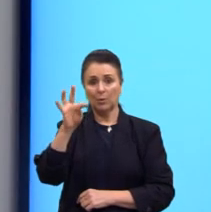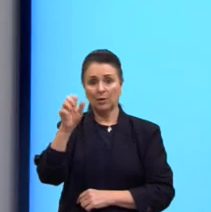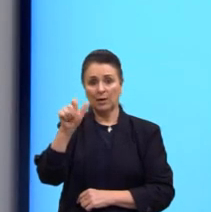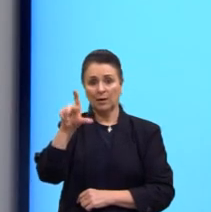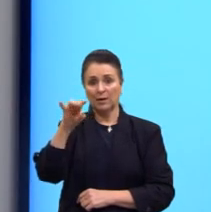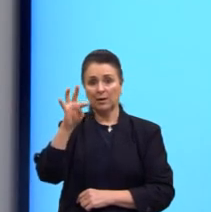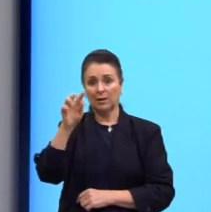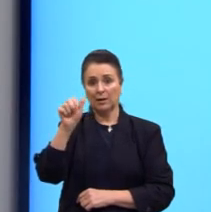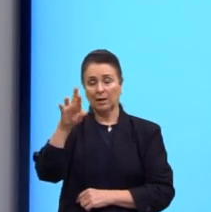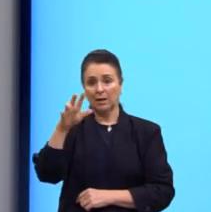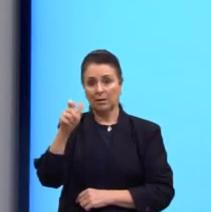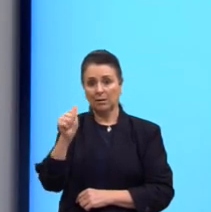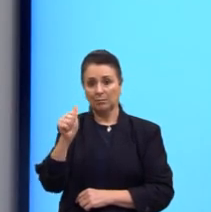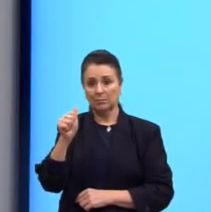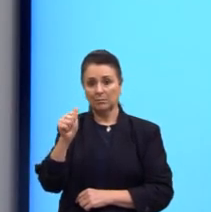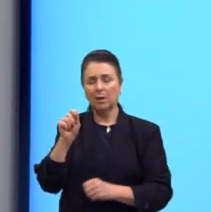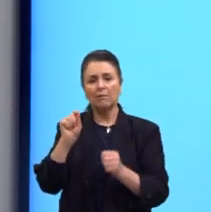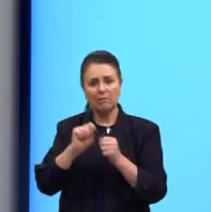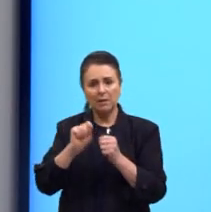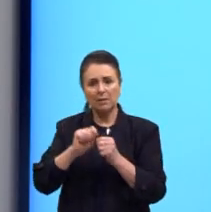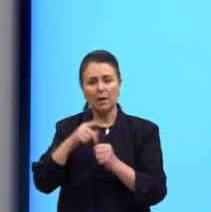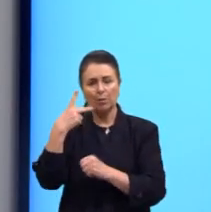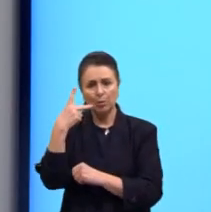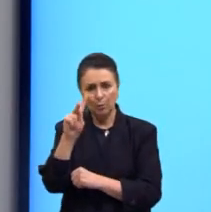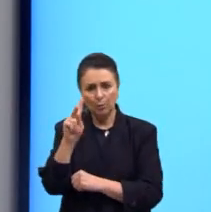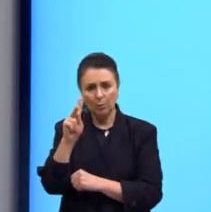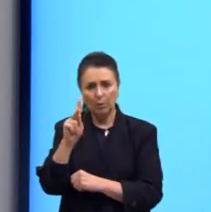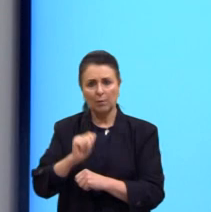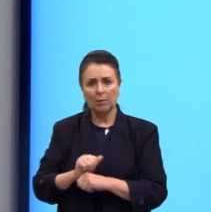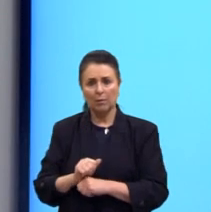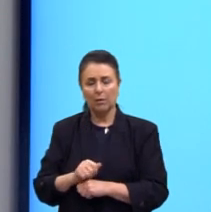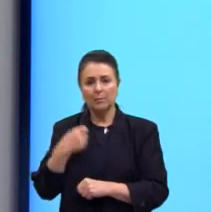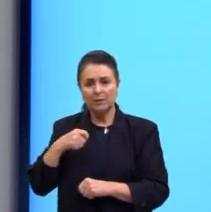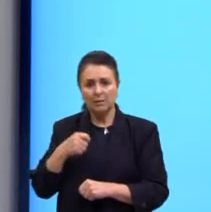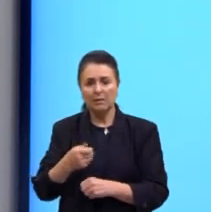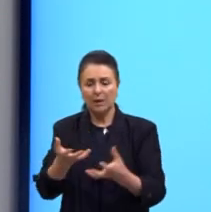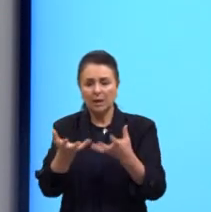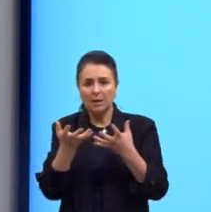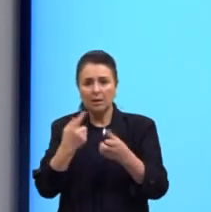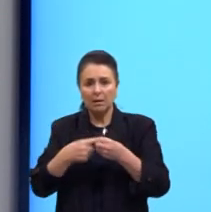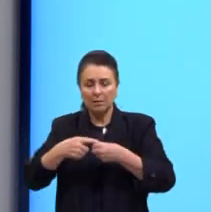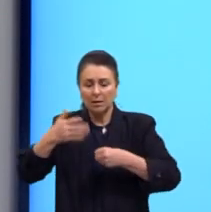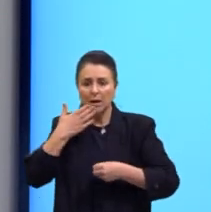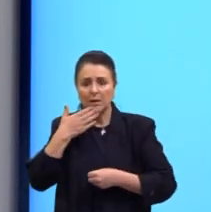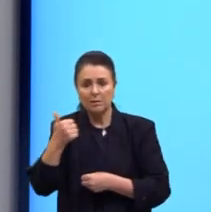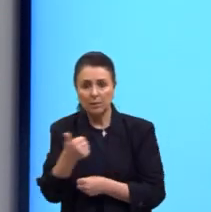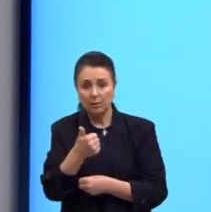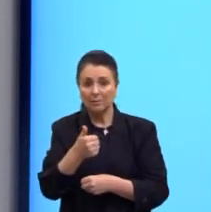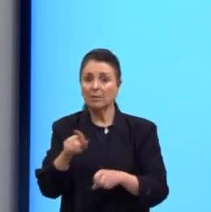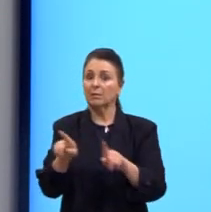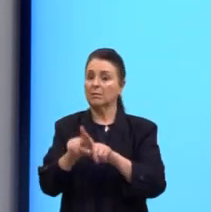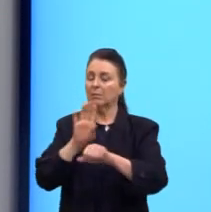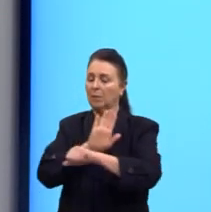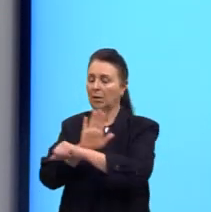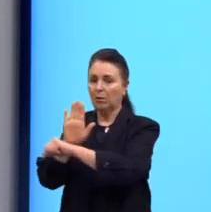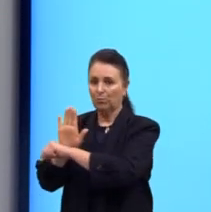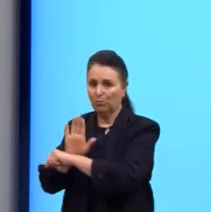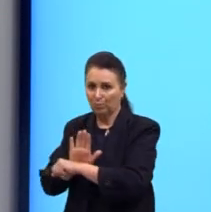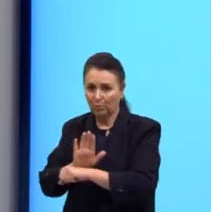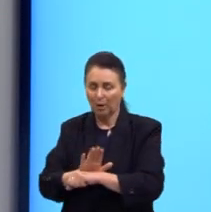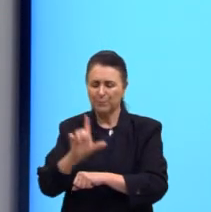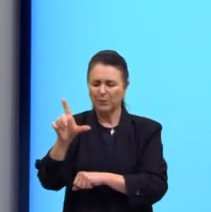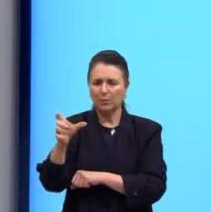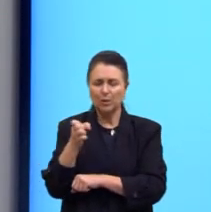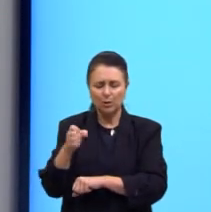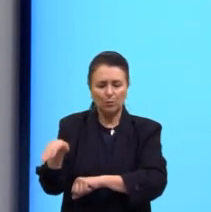competentes, mas também fazer a sua parte. Almejar uma cidade melhor, mas também colaborar. Com o lixo,